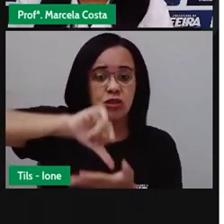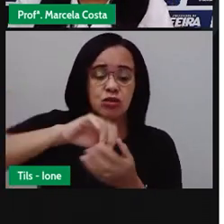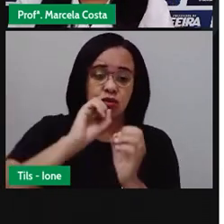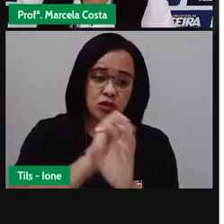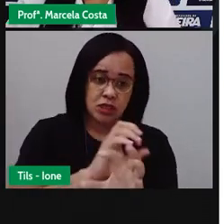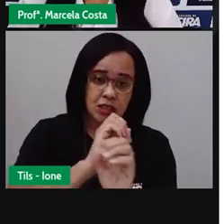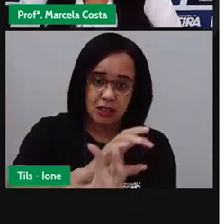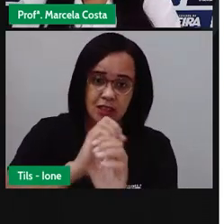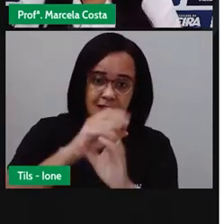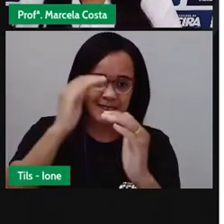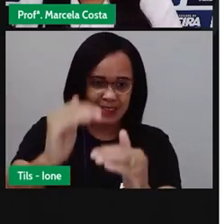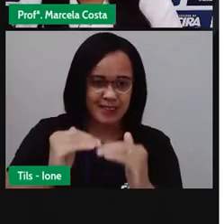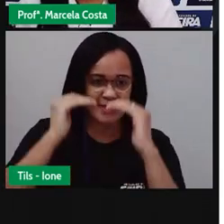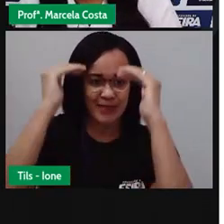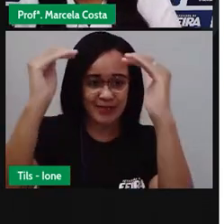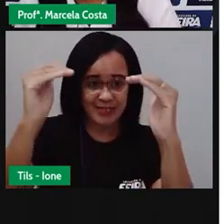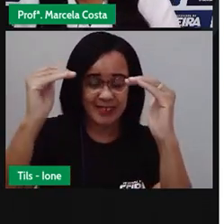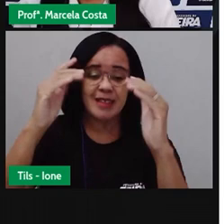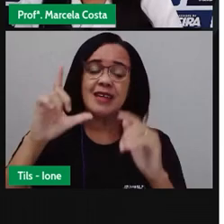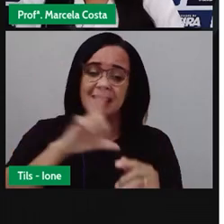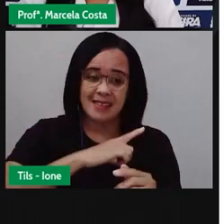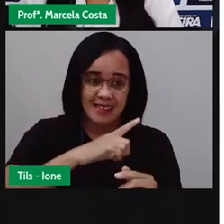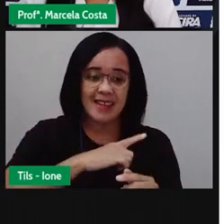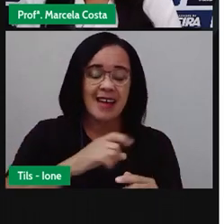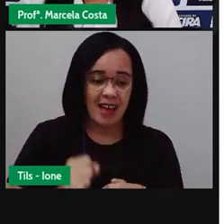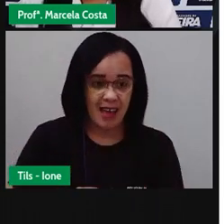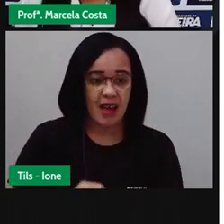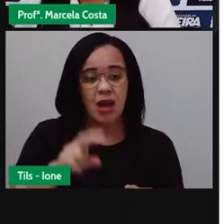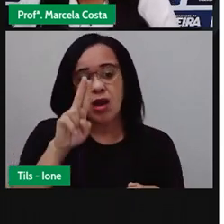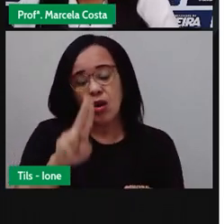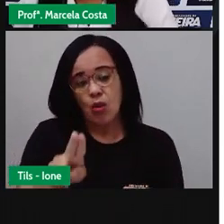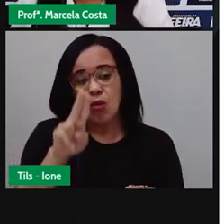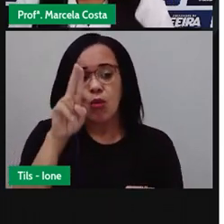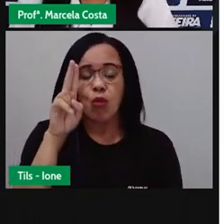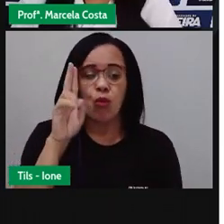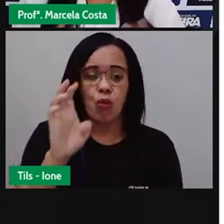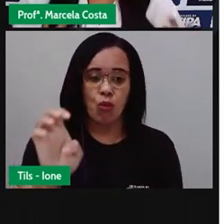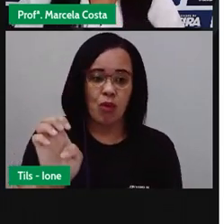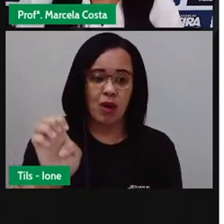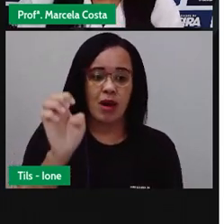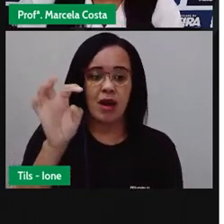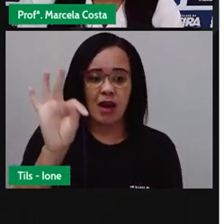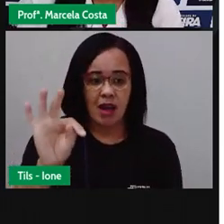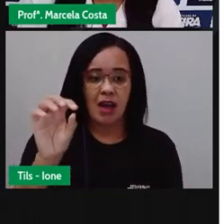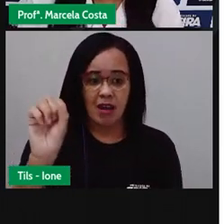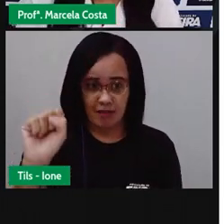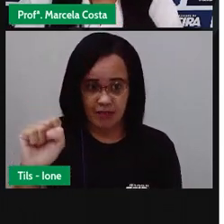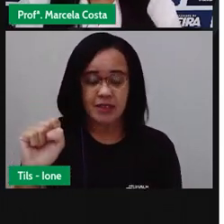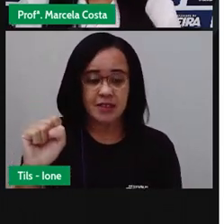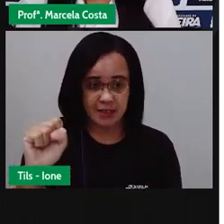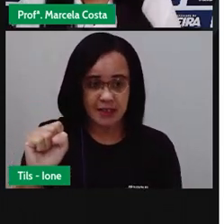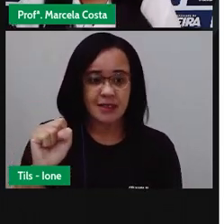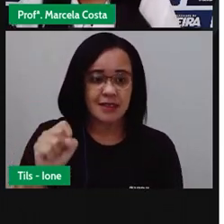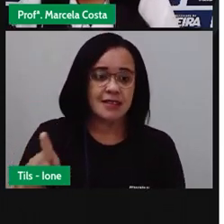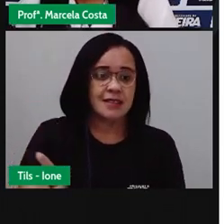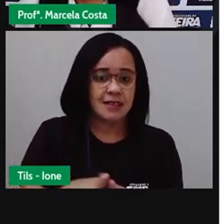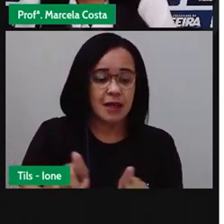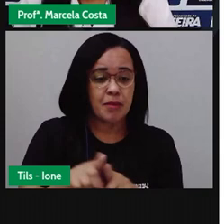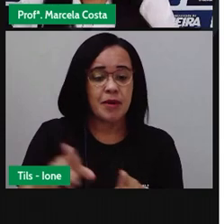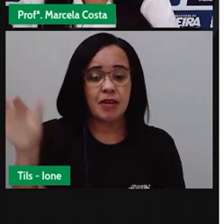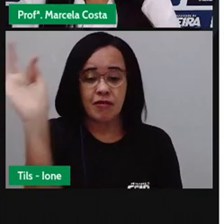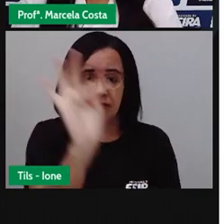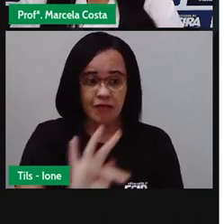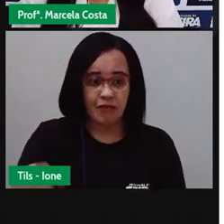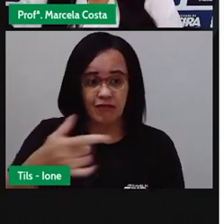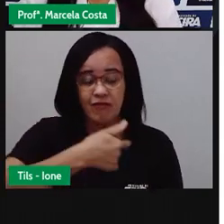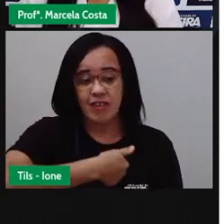superior, como a Universidade Estadual de Feira de Santana, né, a UF, a Universidade Federal